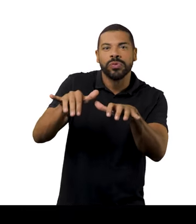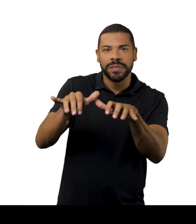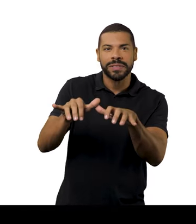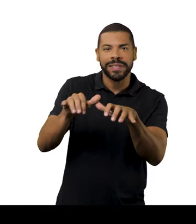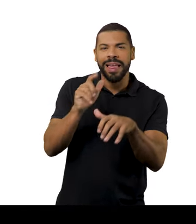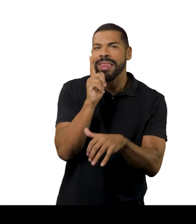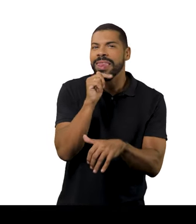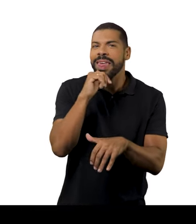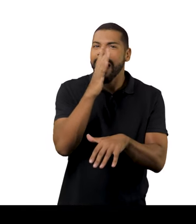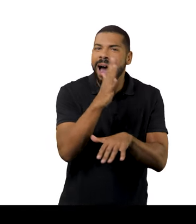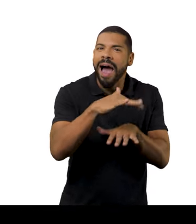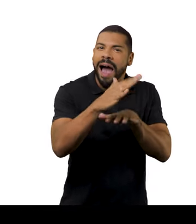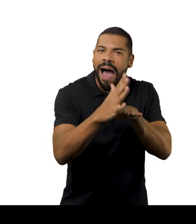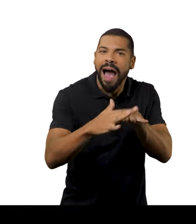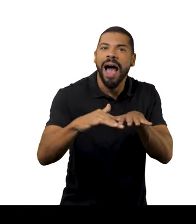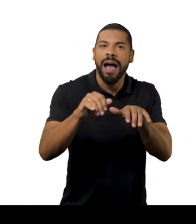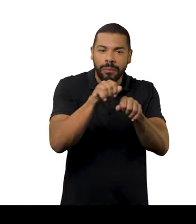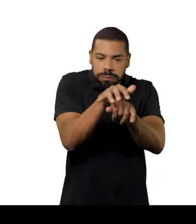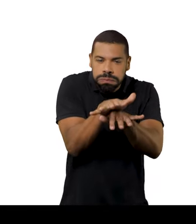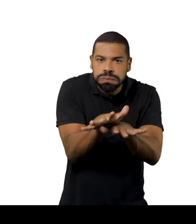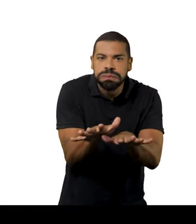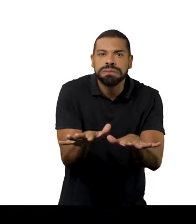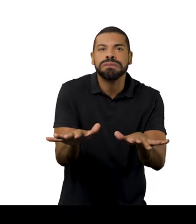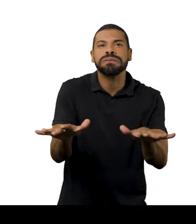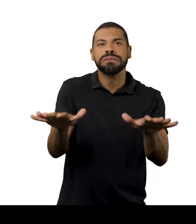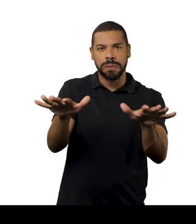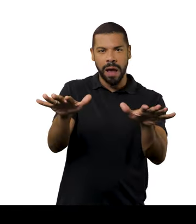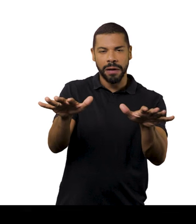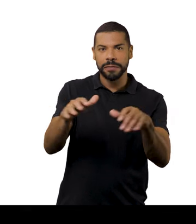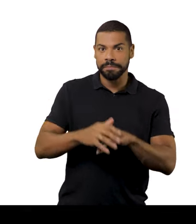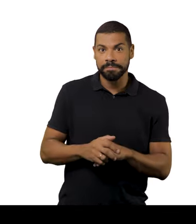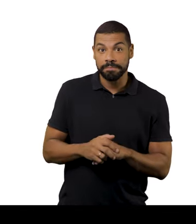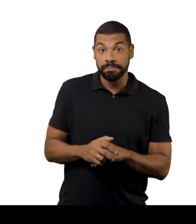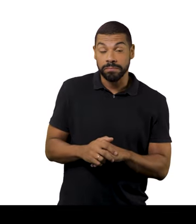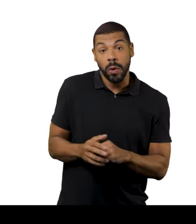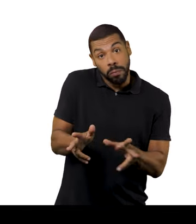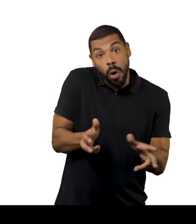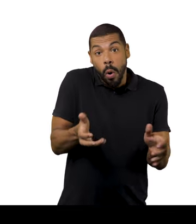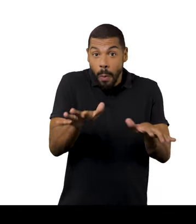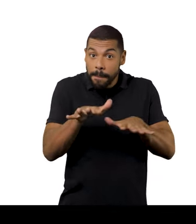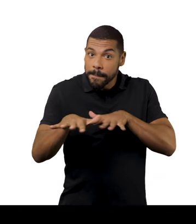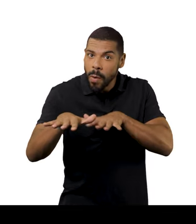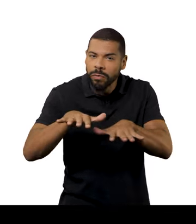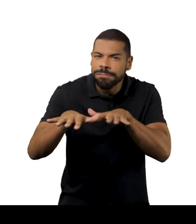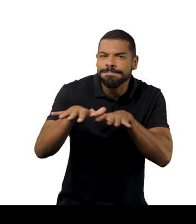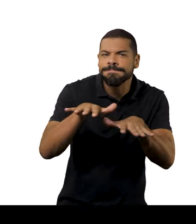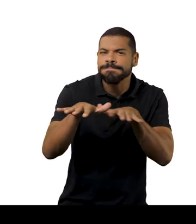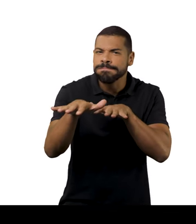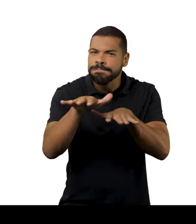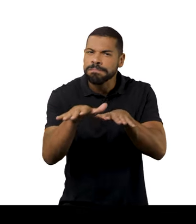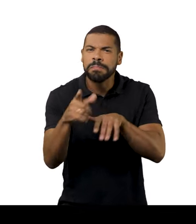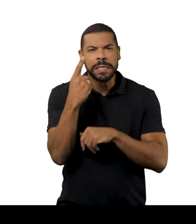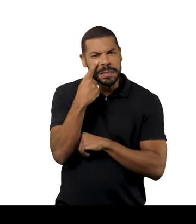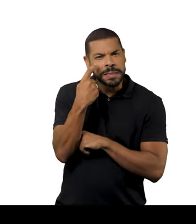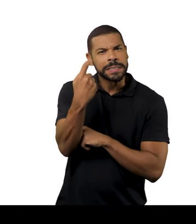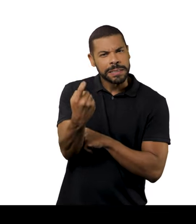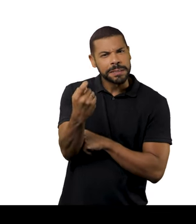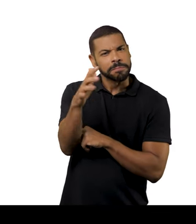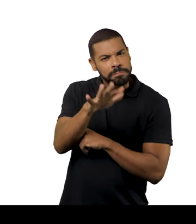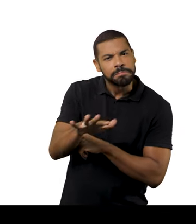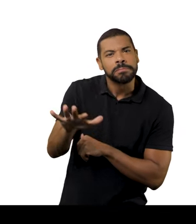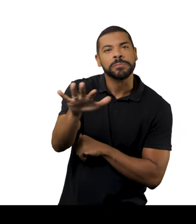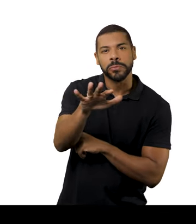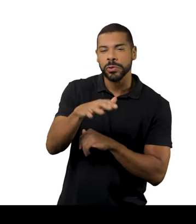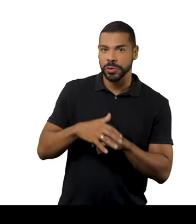que é o movimento da água, né? de expansão. Ele achou que poderia ser um movimento interessante pro